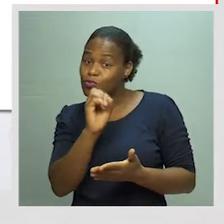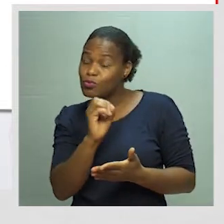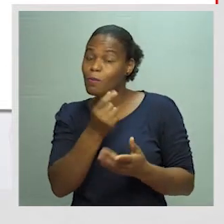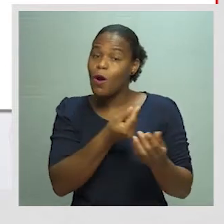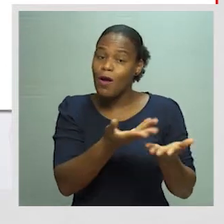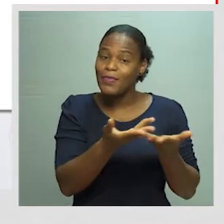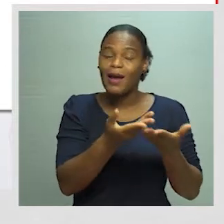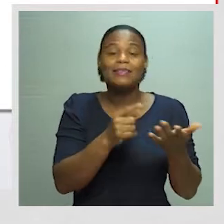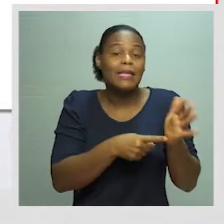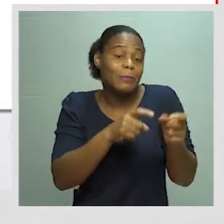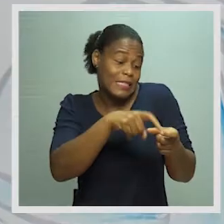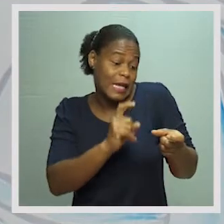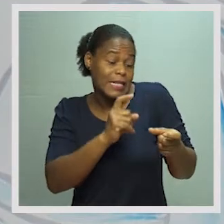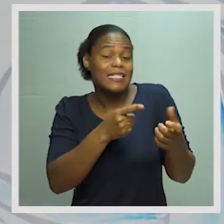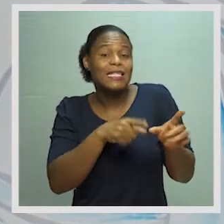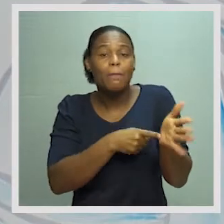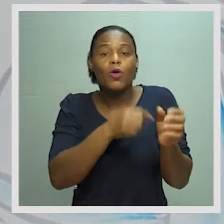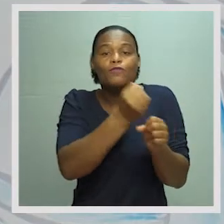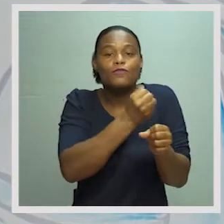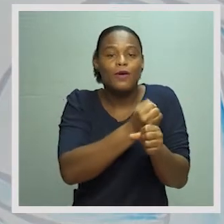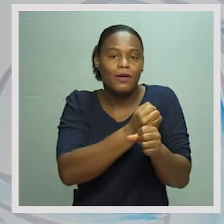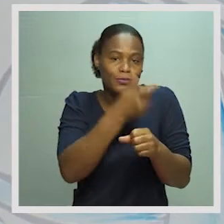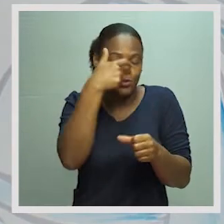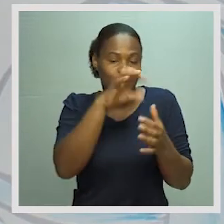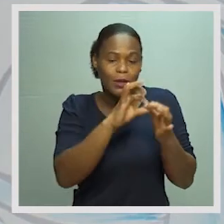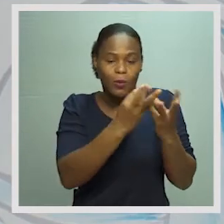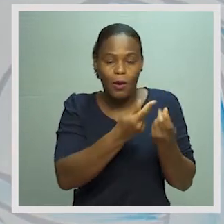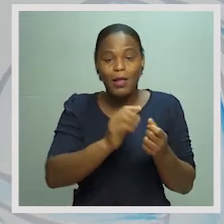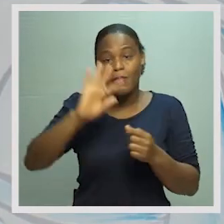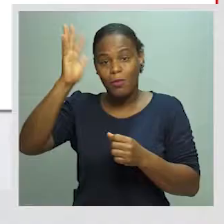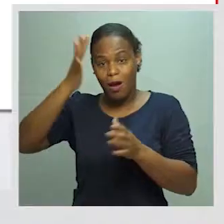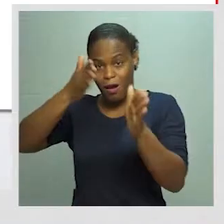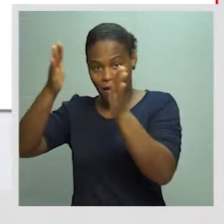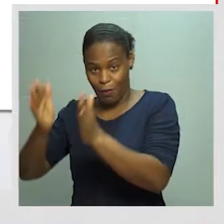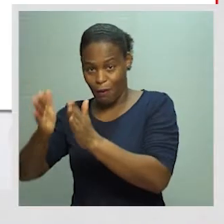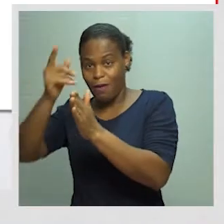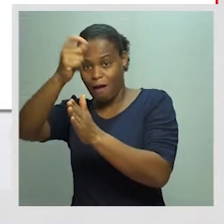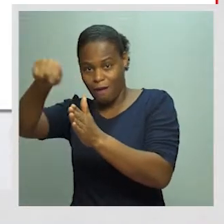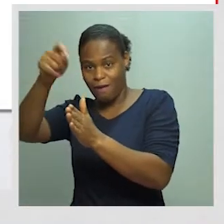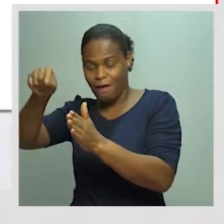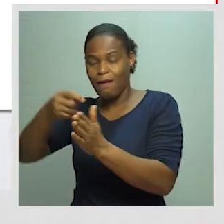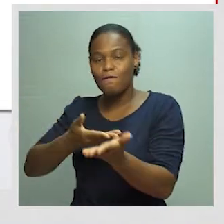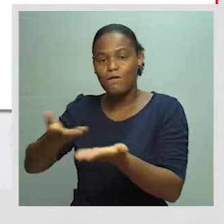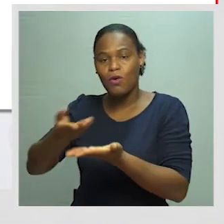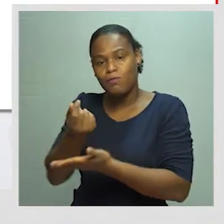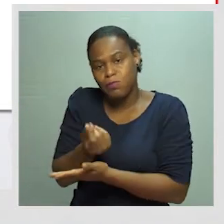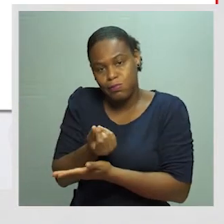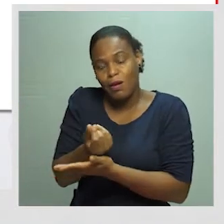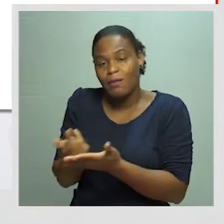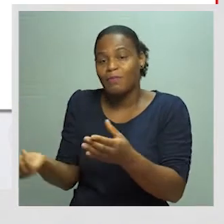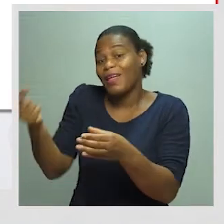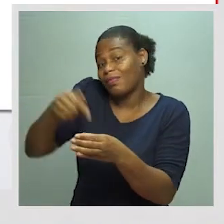empregos de um agente econômico. E, na coluna da direita, nós registramos os fluxos monetários